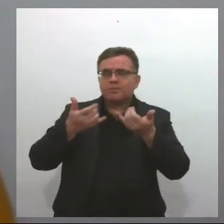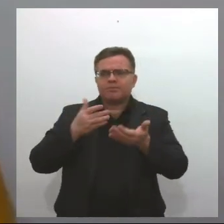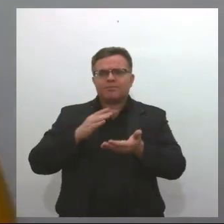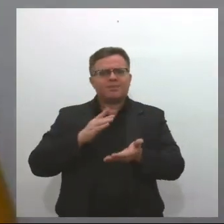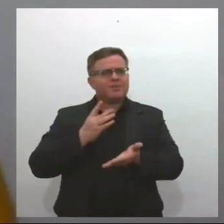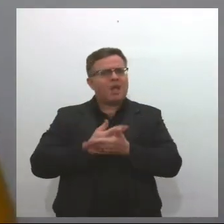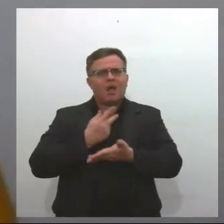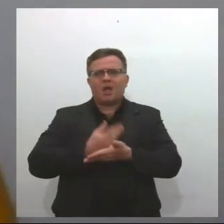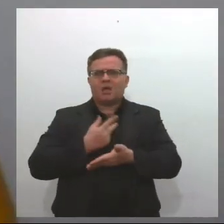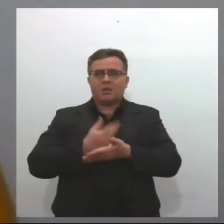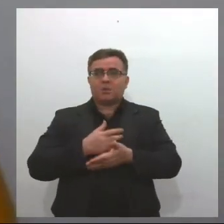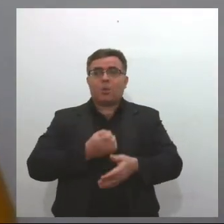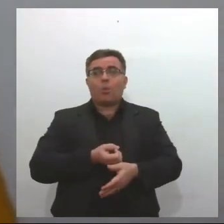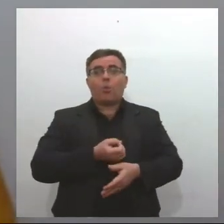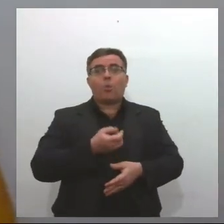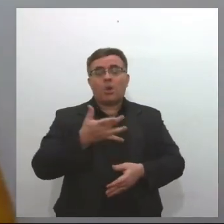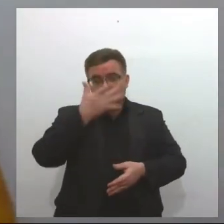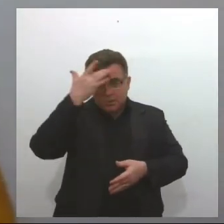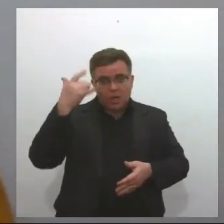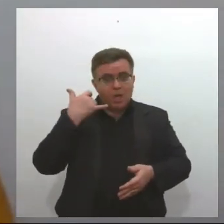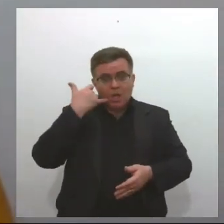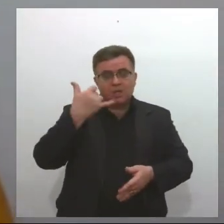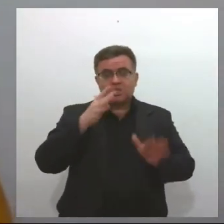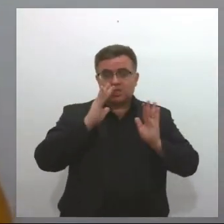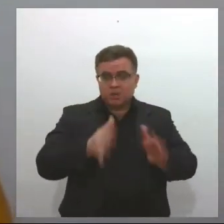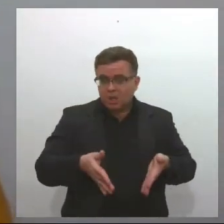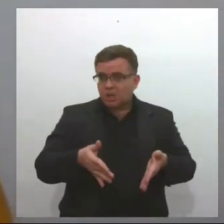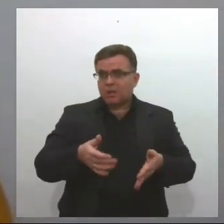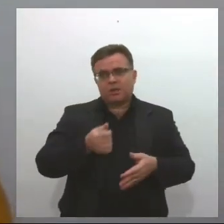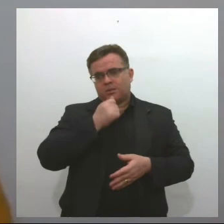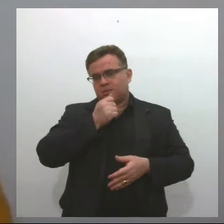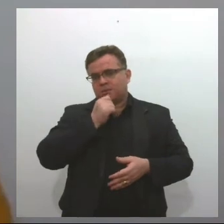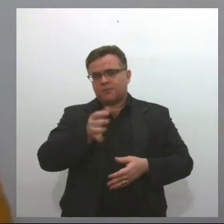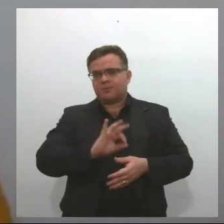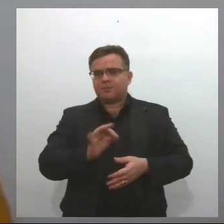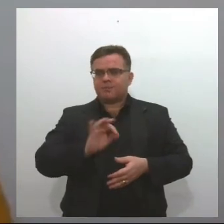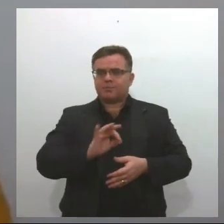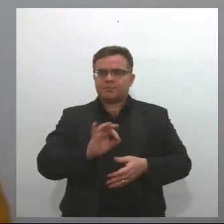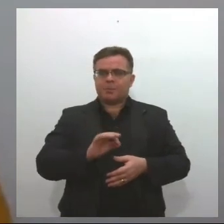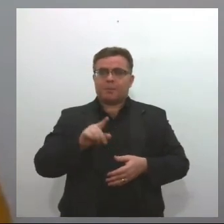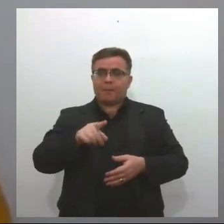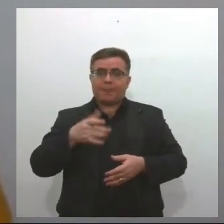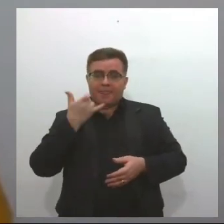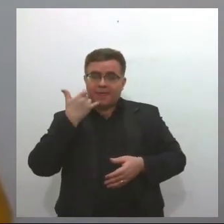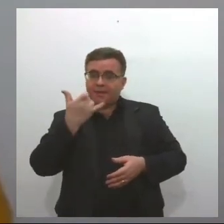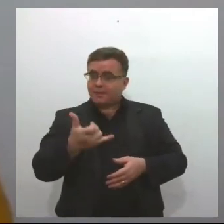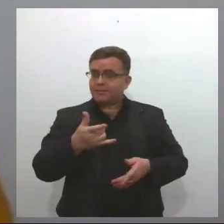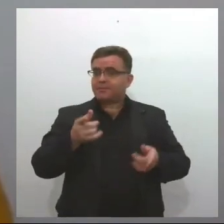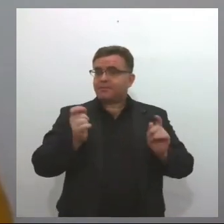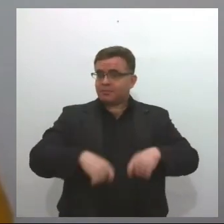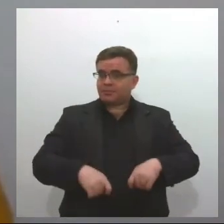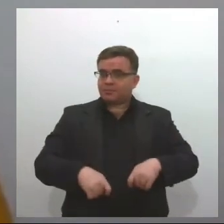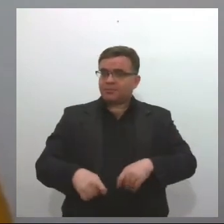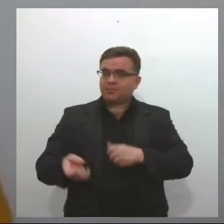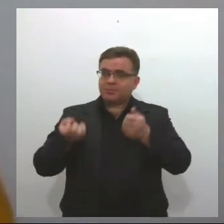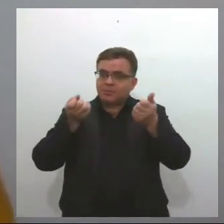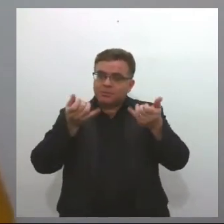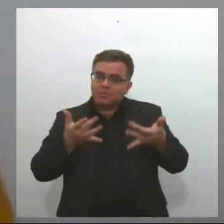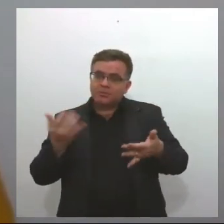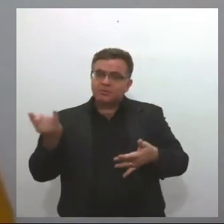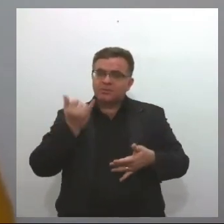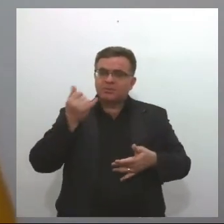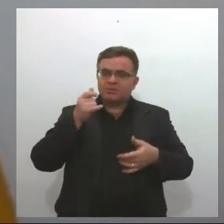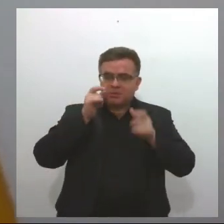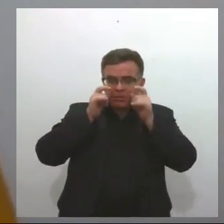quantas pessoas, de fato, receberam esse tipo de ligação. Porque tanta pessoa pode ter recebido a ligação, não ter dado muita importância e não ter